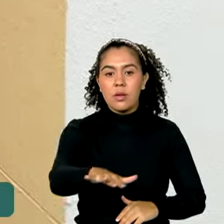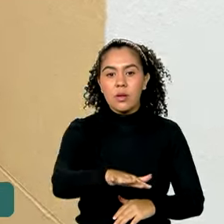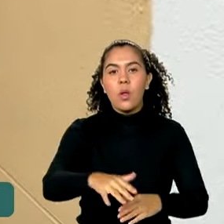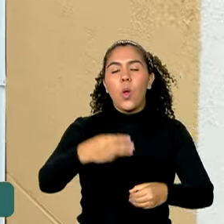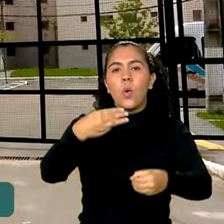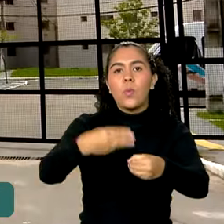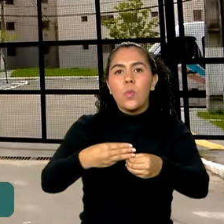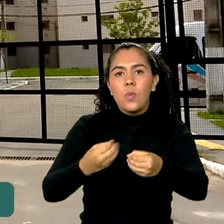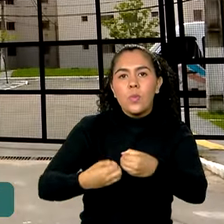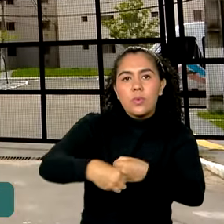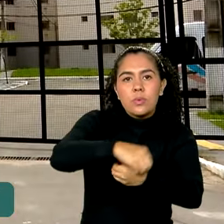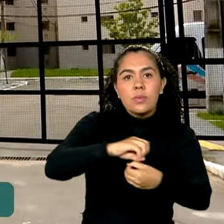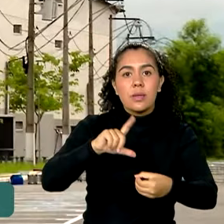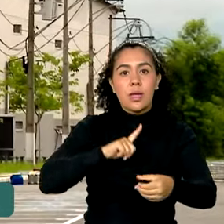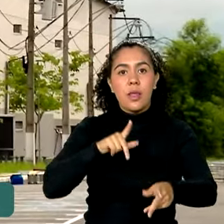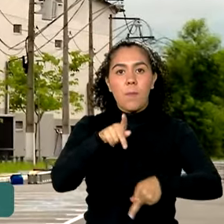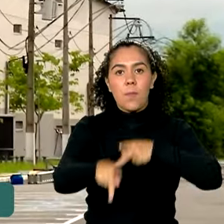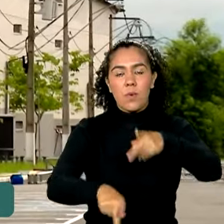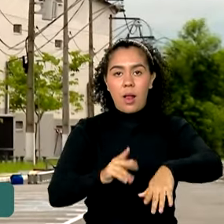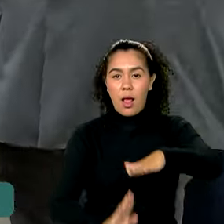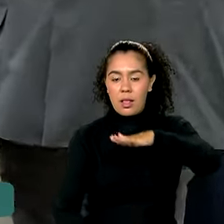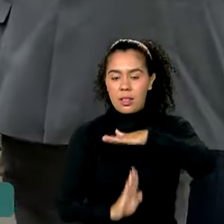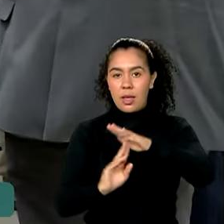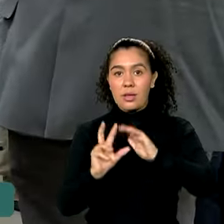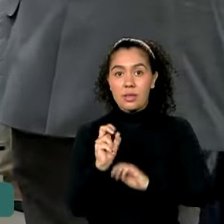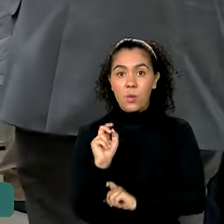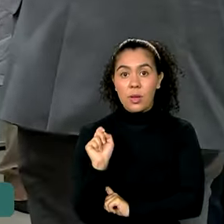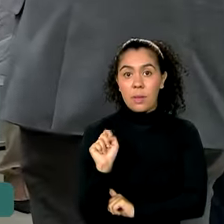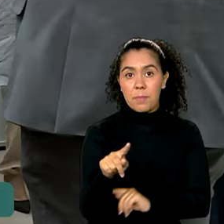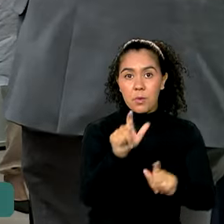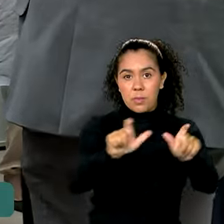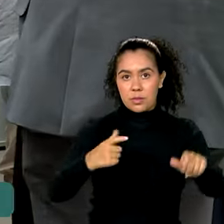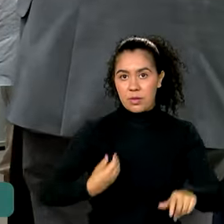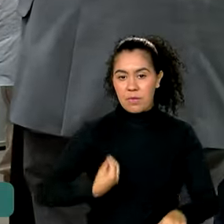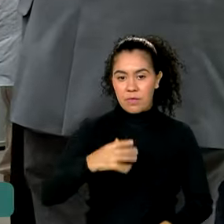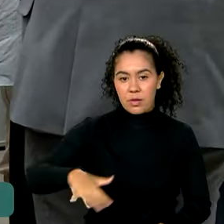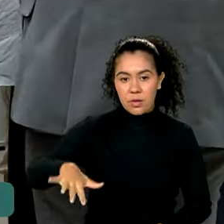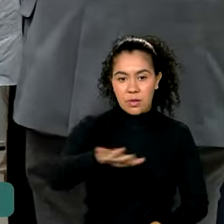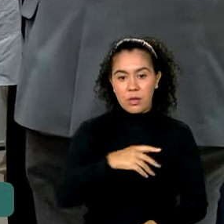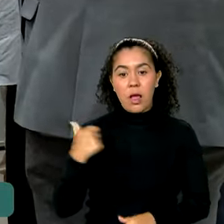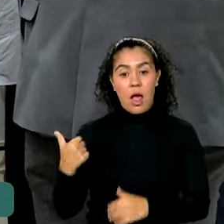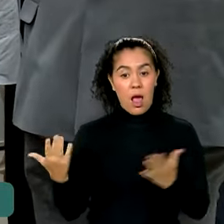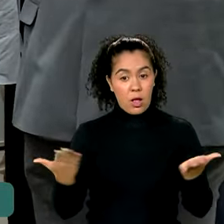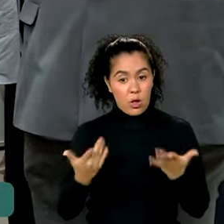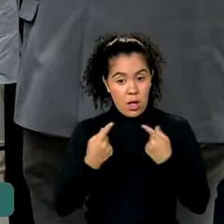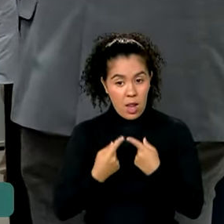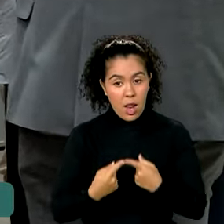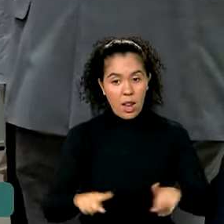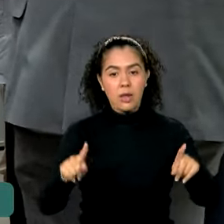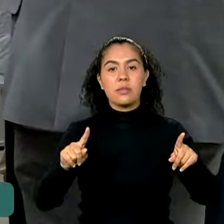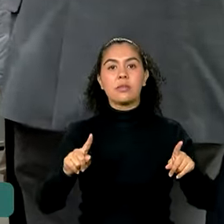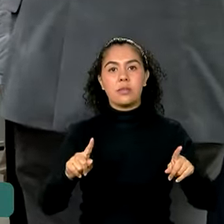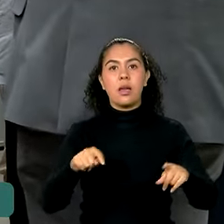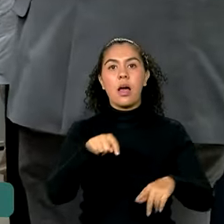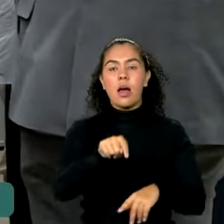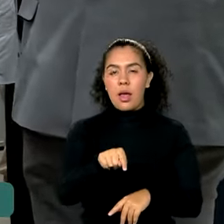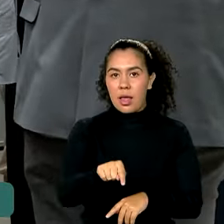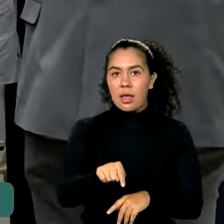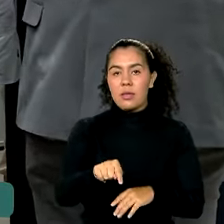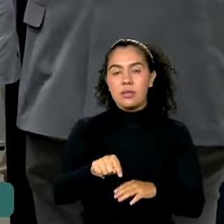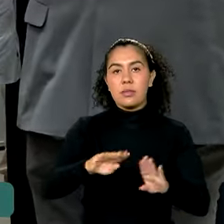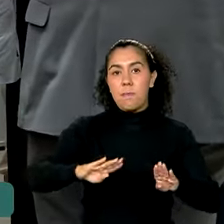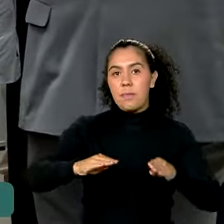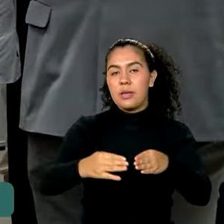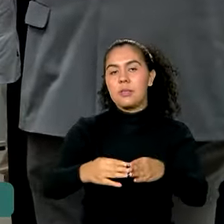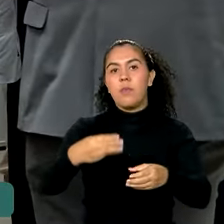população de até 50 mil habitantes nós vamos lançar o sub-50 que é o Minha Casa Minha Vida especialmente para os